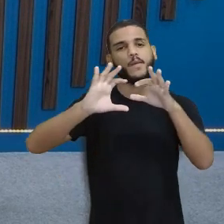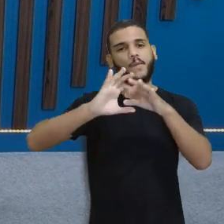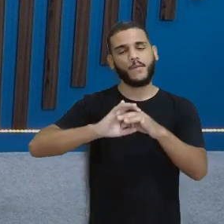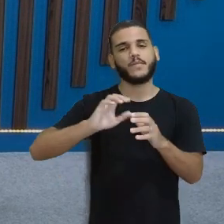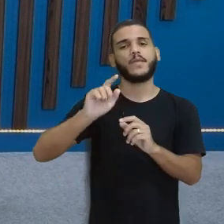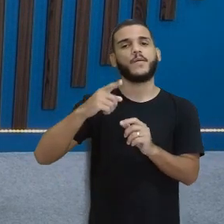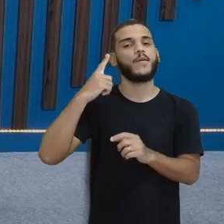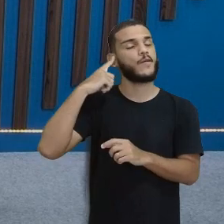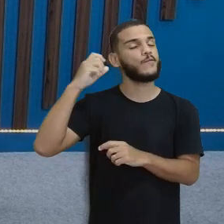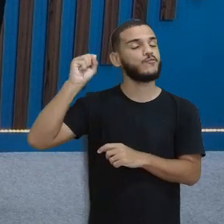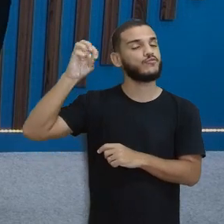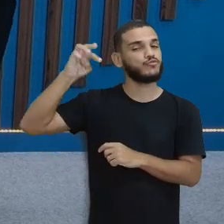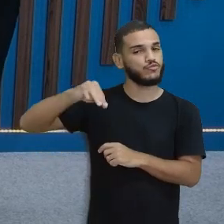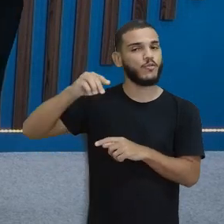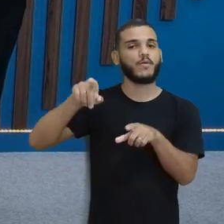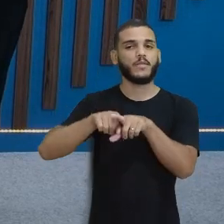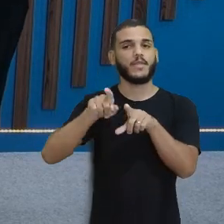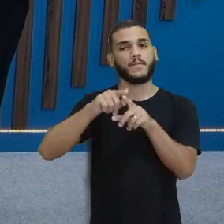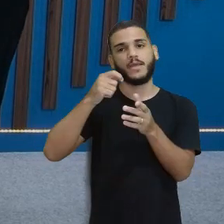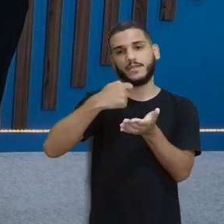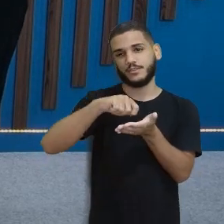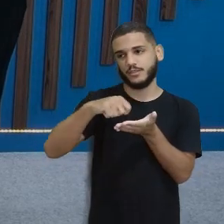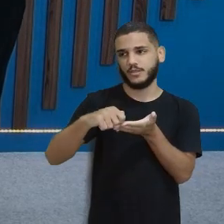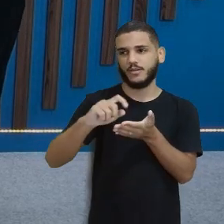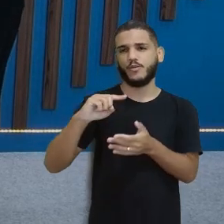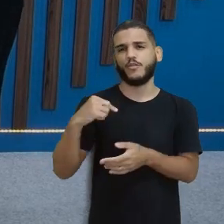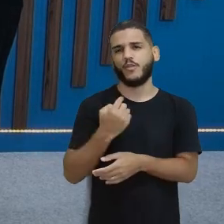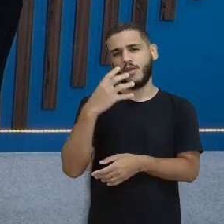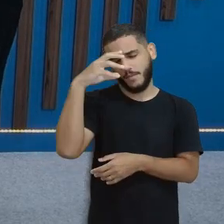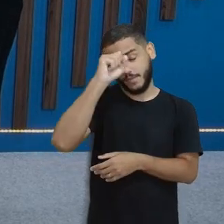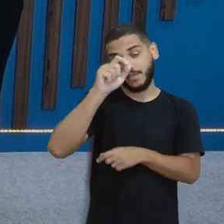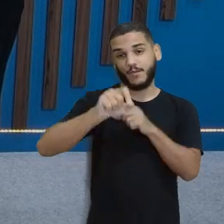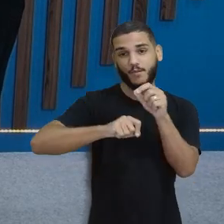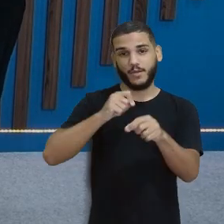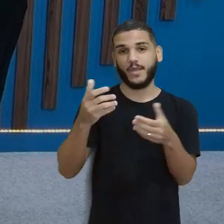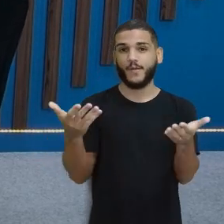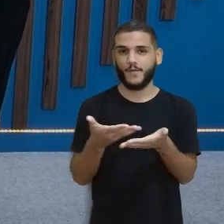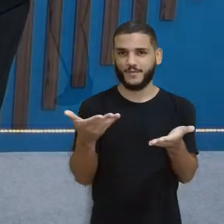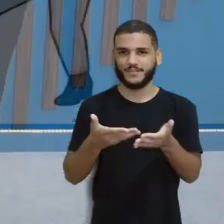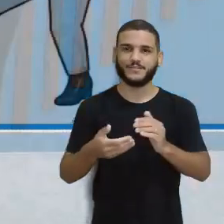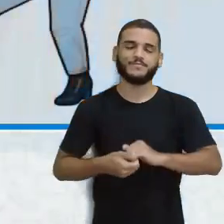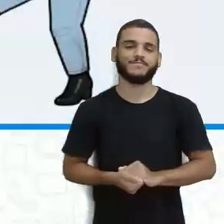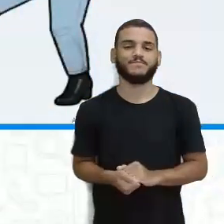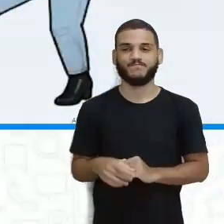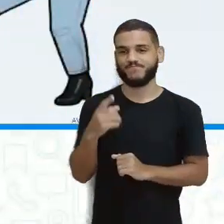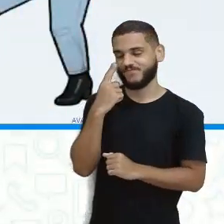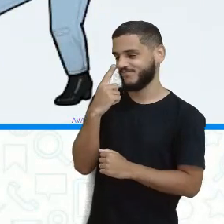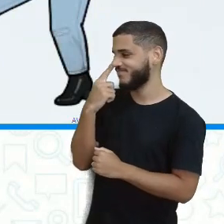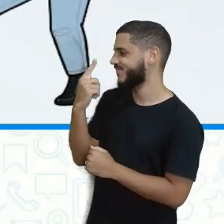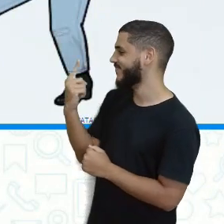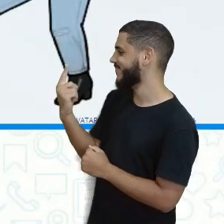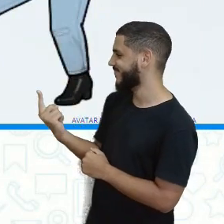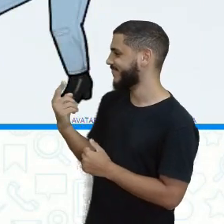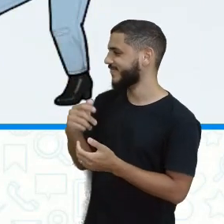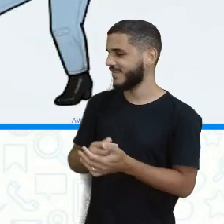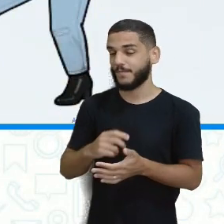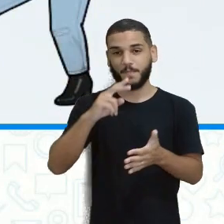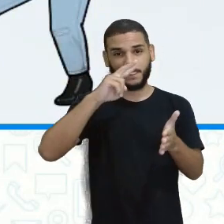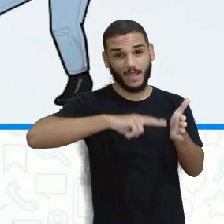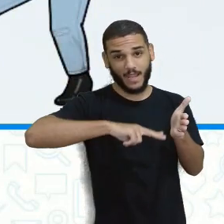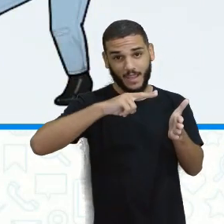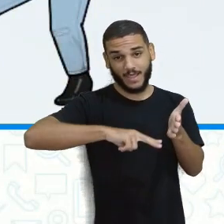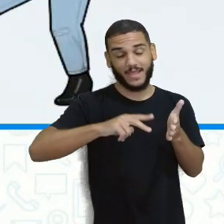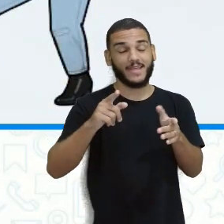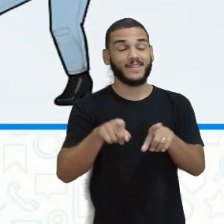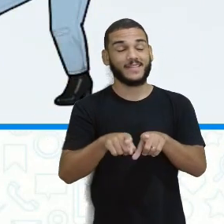escrita, tá certo? E o que aprenderemos hoje? Olha aí. Ler e observar as rimas